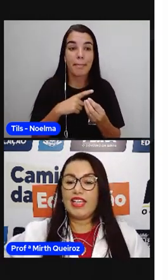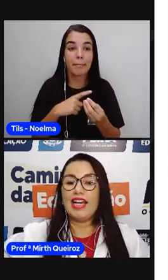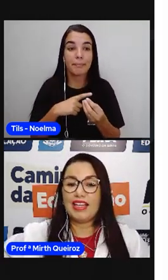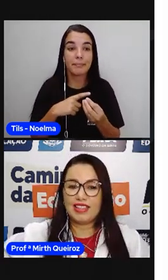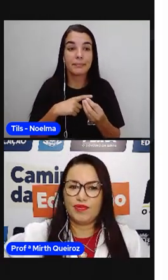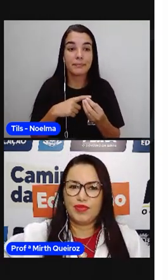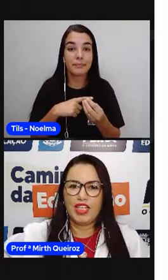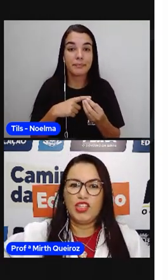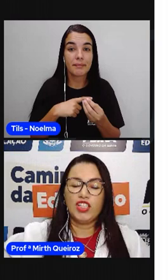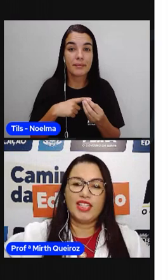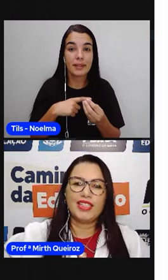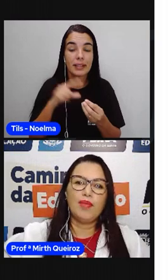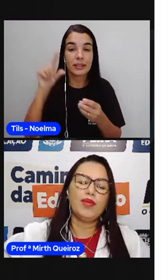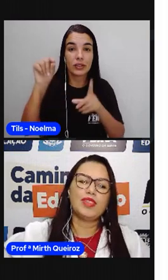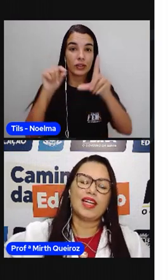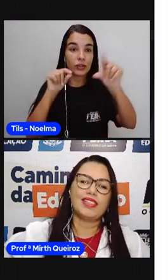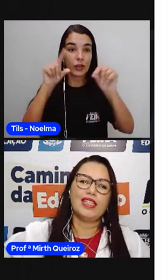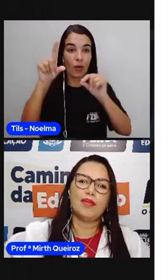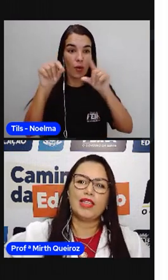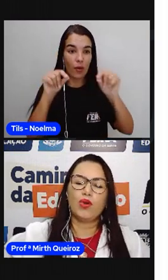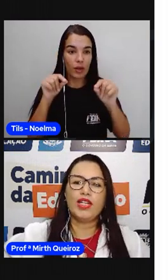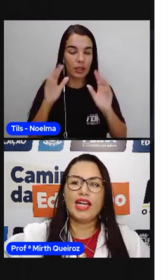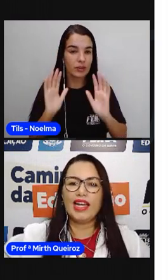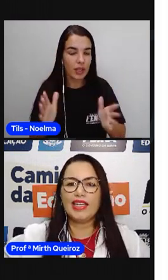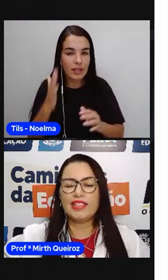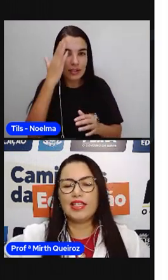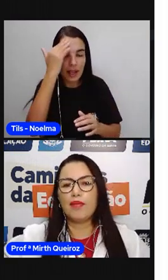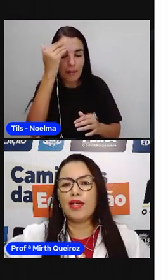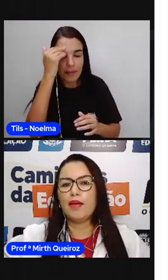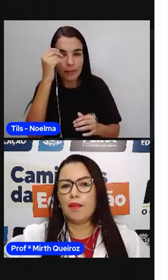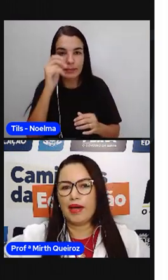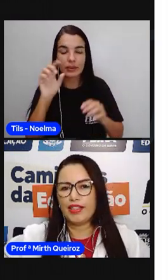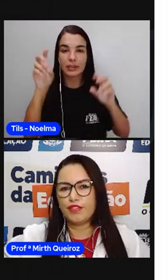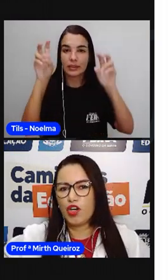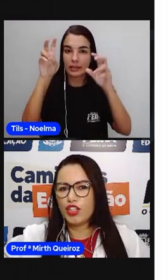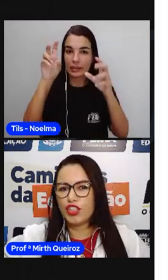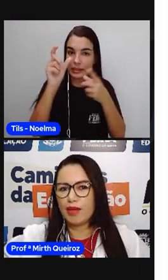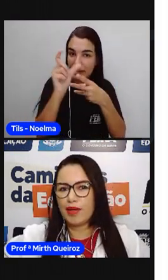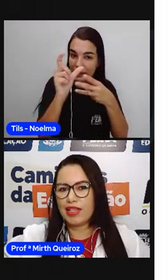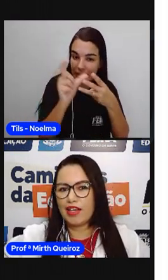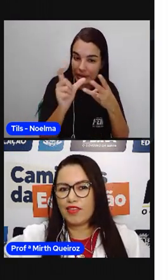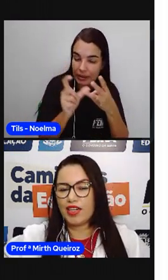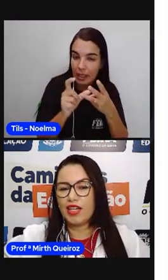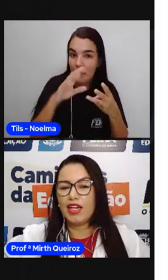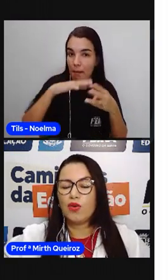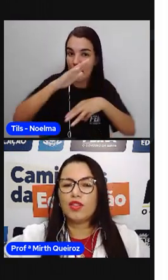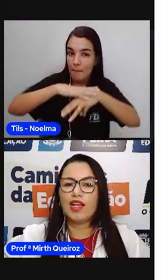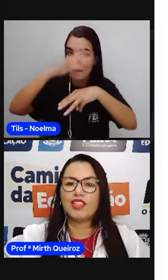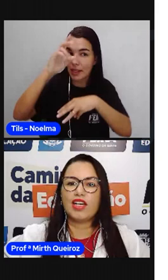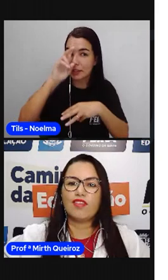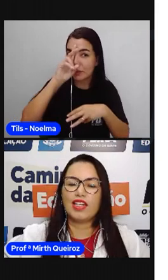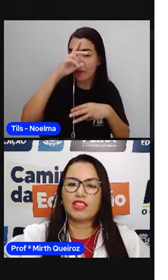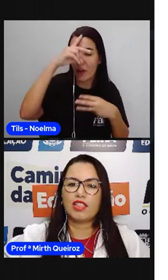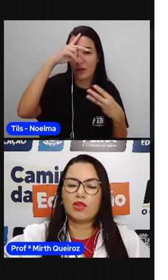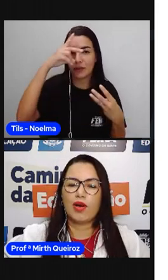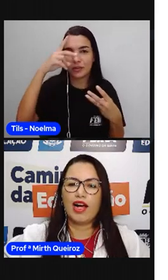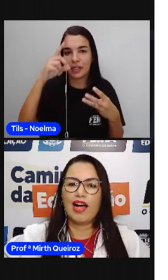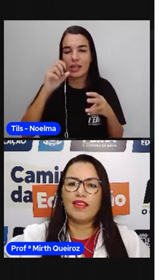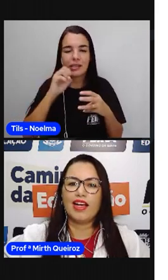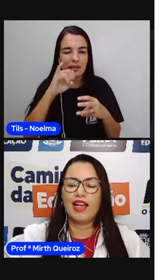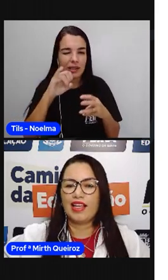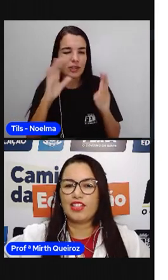classificada? Nós já sabemos que a sílaba tônica é a sílaba mais forte da palavra. Quando ela já vem